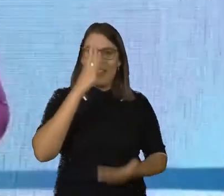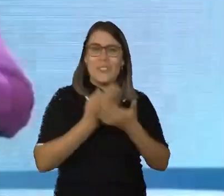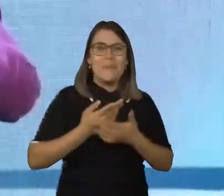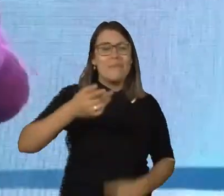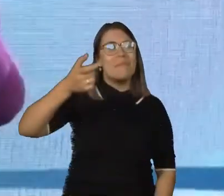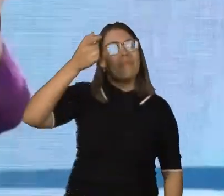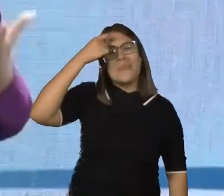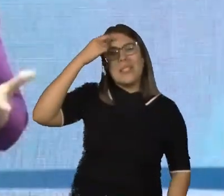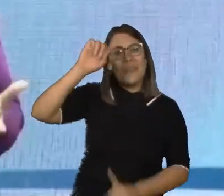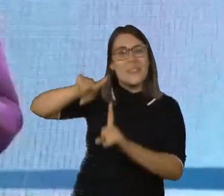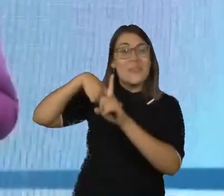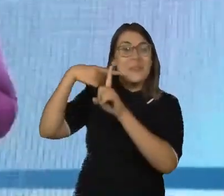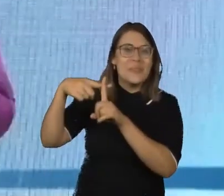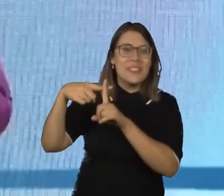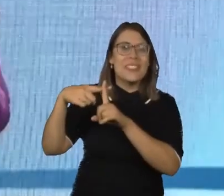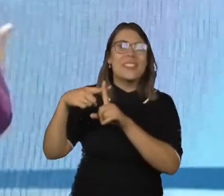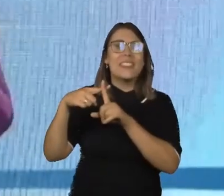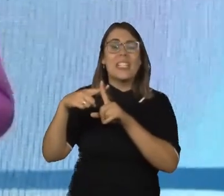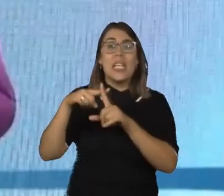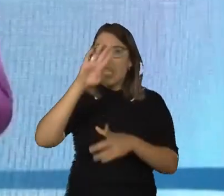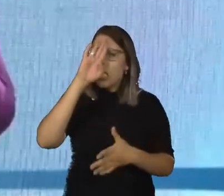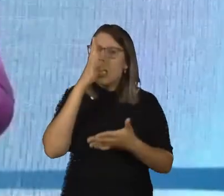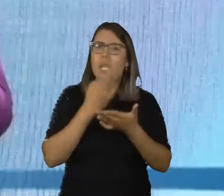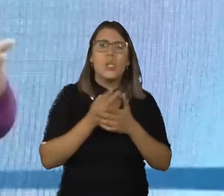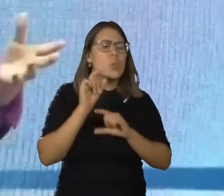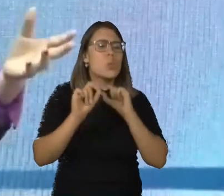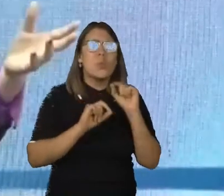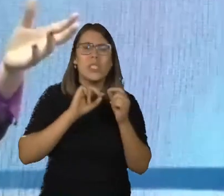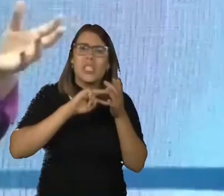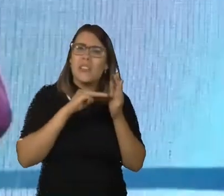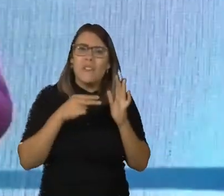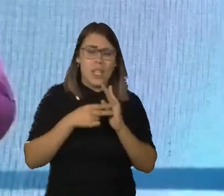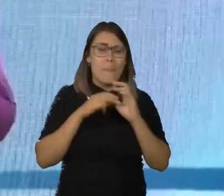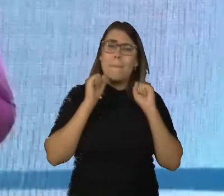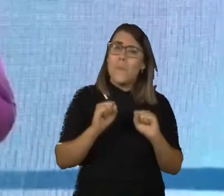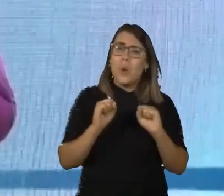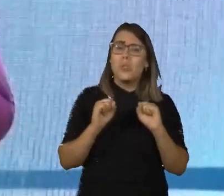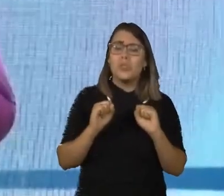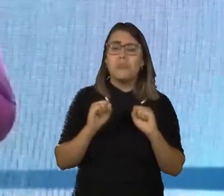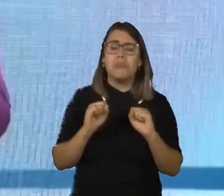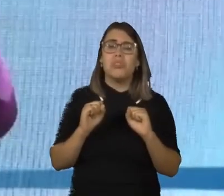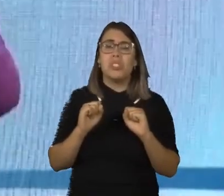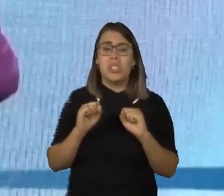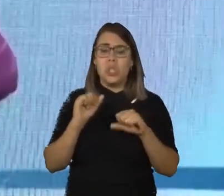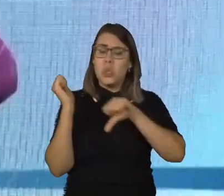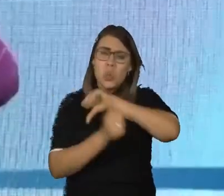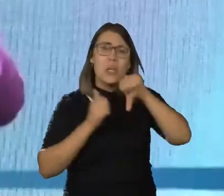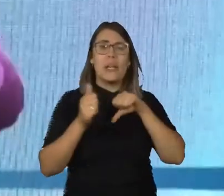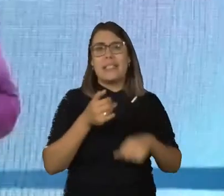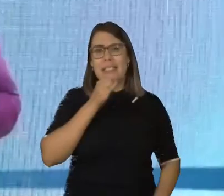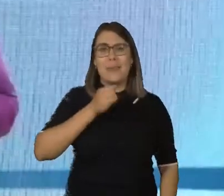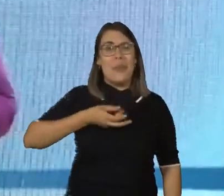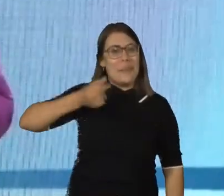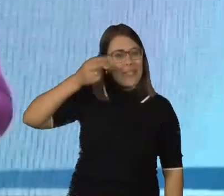quando a gente quebra uma crença. Crenças, gente, elas foram feitas para ser quebradas. A gente, quando era criança, a gente acreditava em Papai Noel.